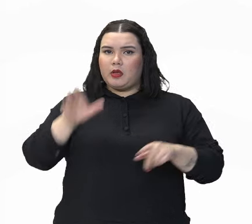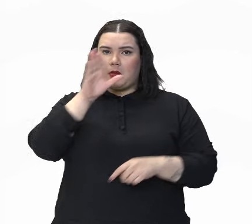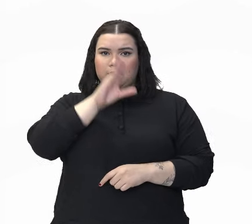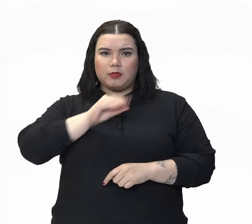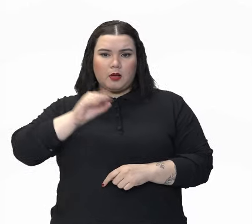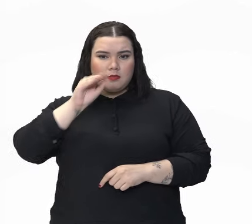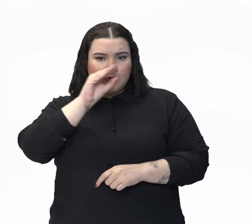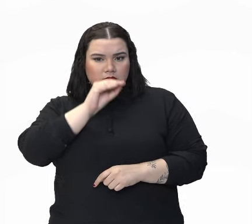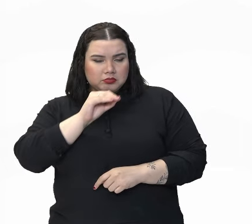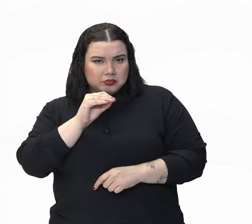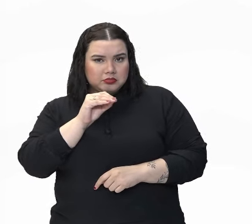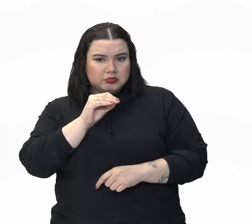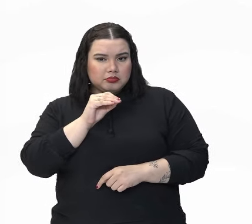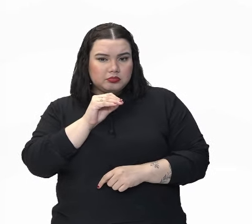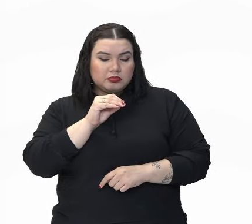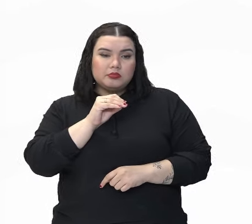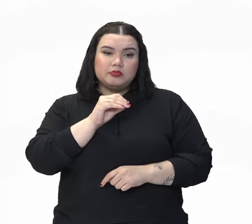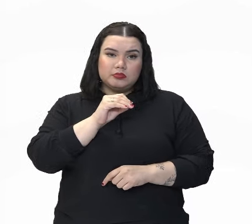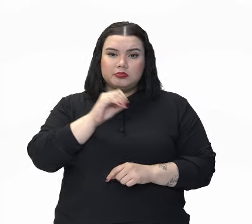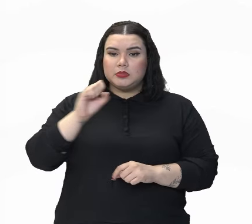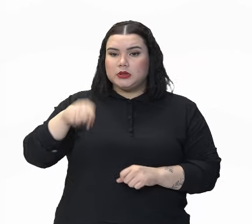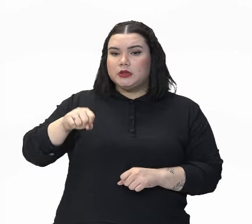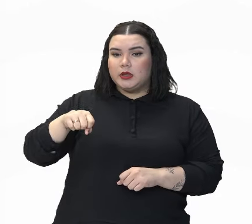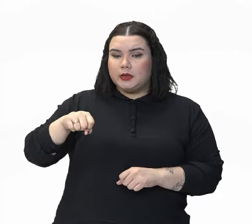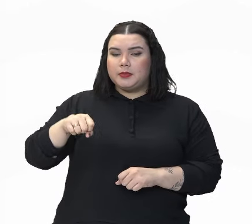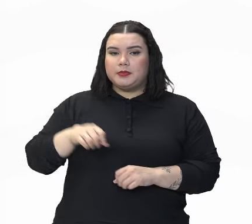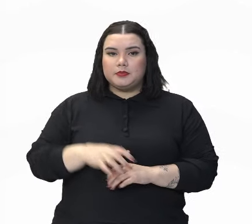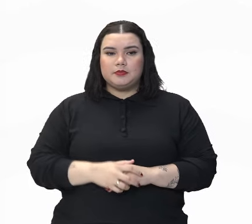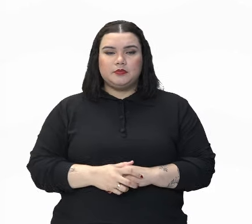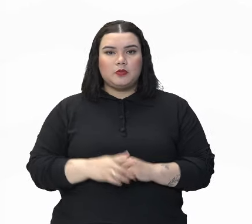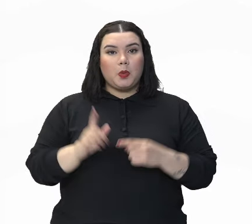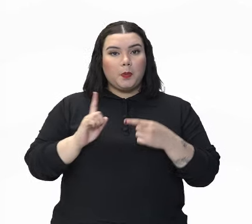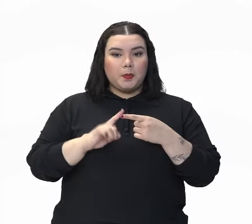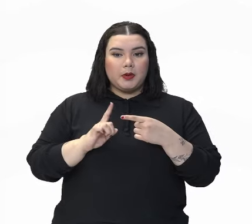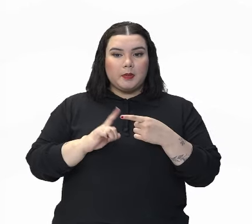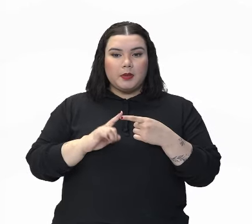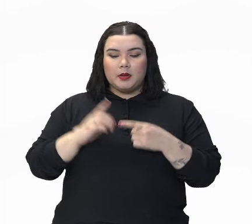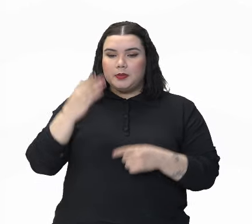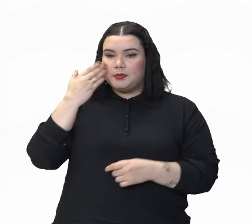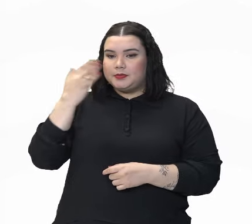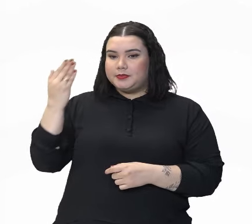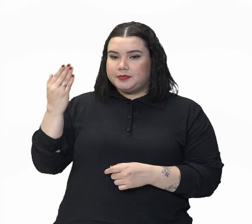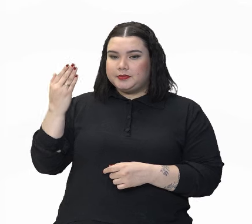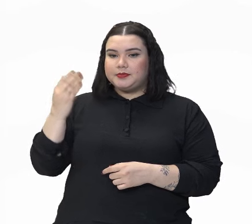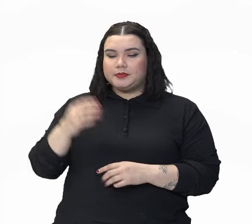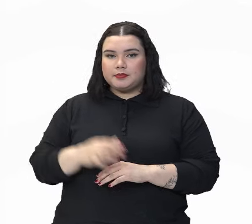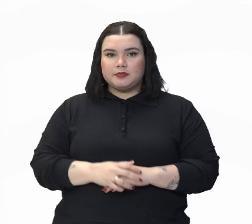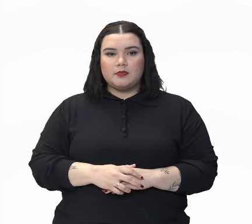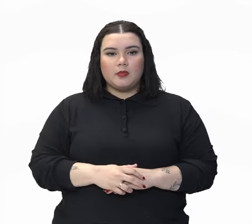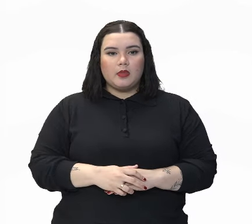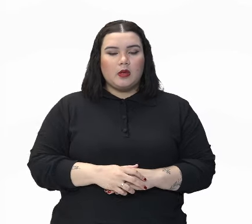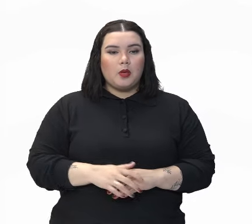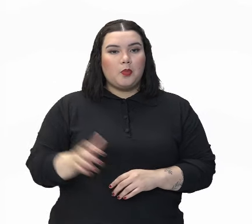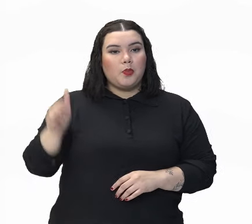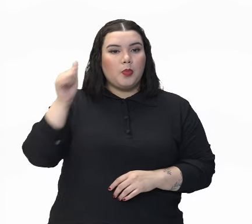bonito? Claro, veja a primeira situação. Então, tenho uma moça aí com uma